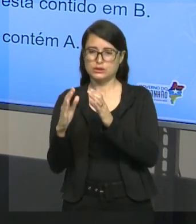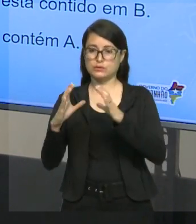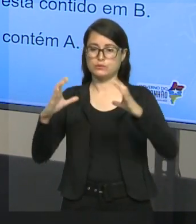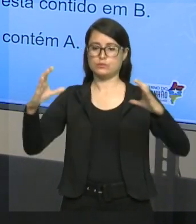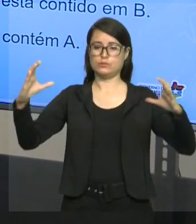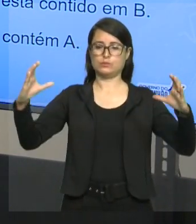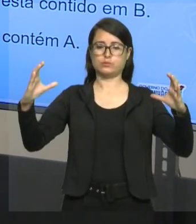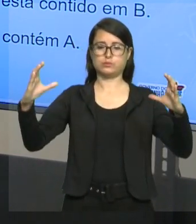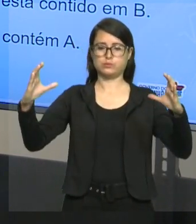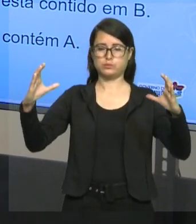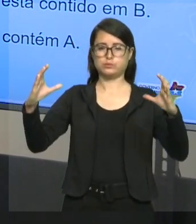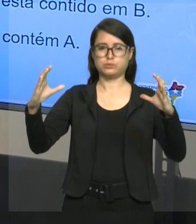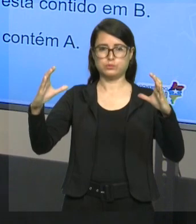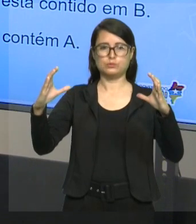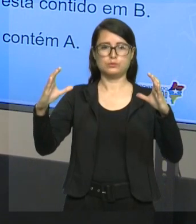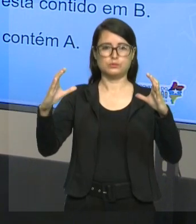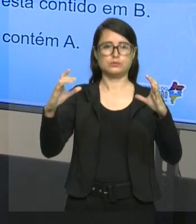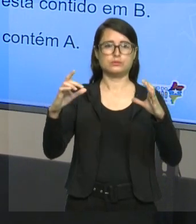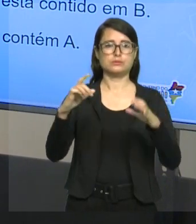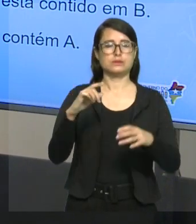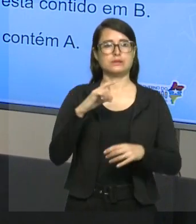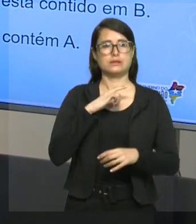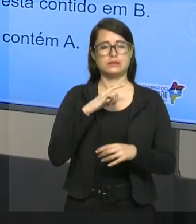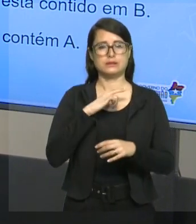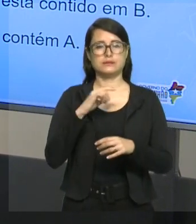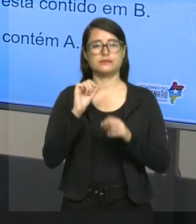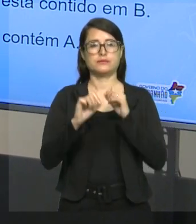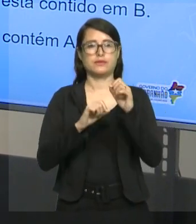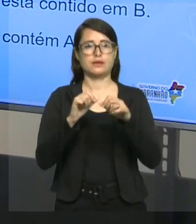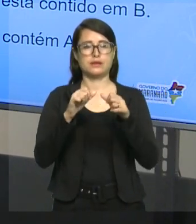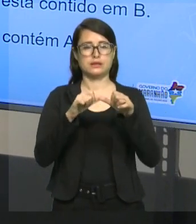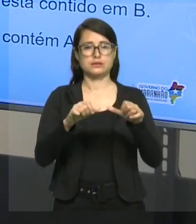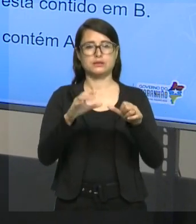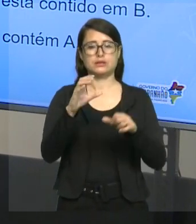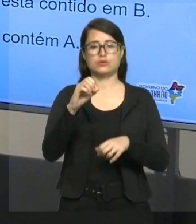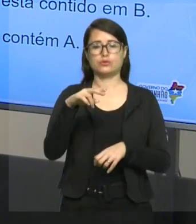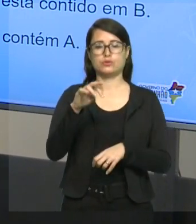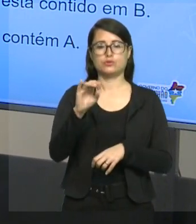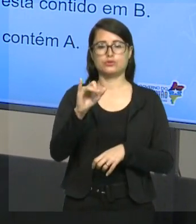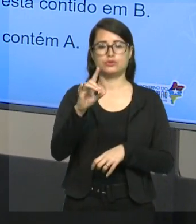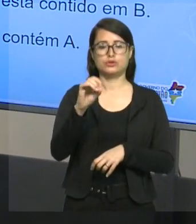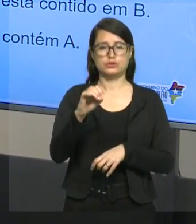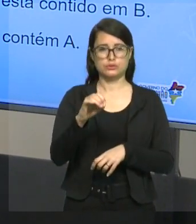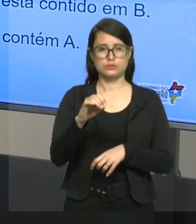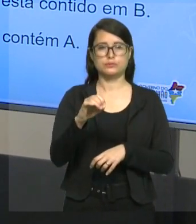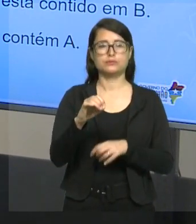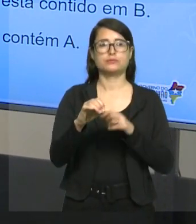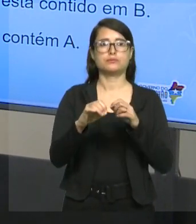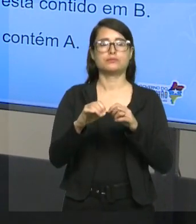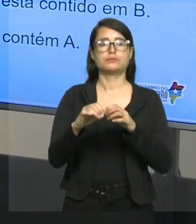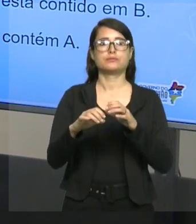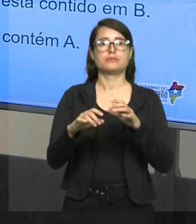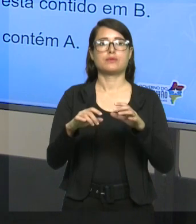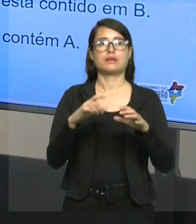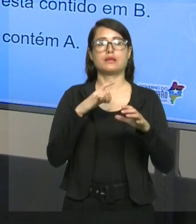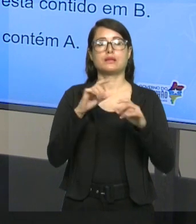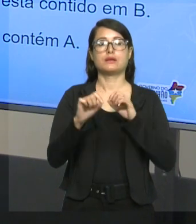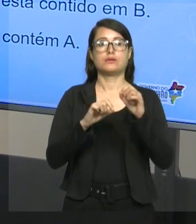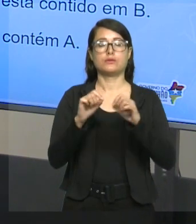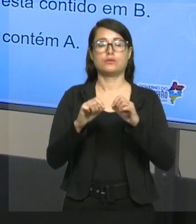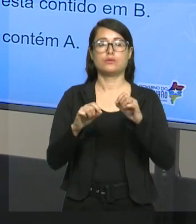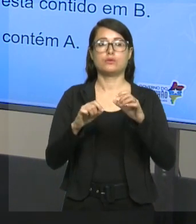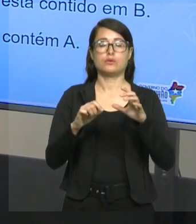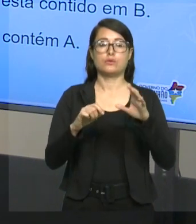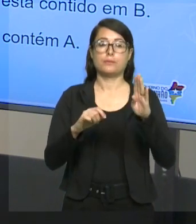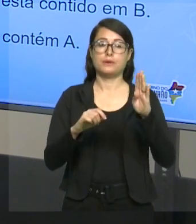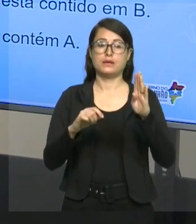utiliza o está contido. Sempre que você falar do maior para o menor, você fala que contém. Beleza?